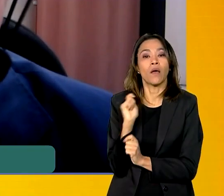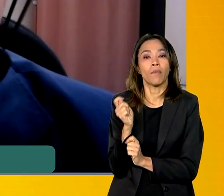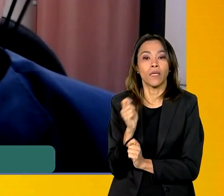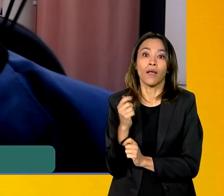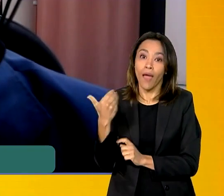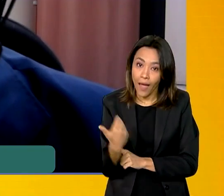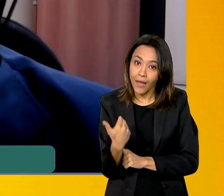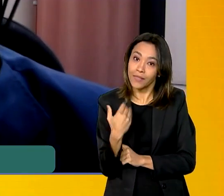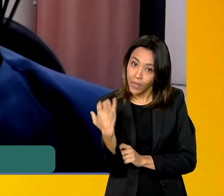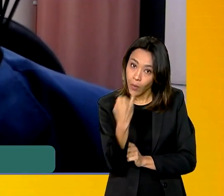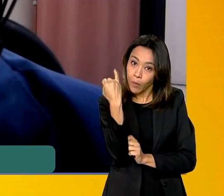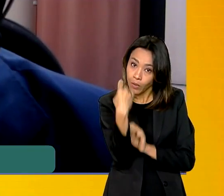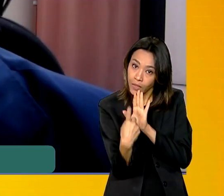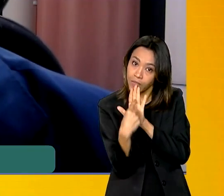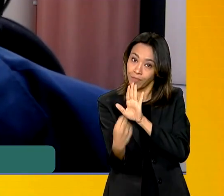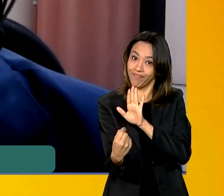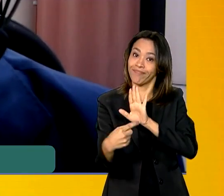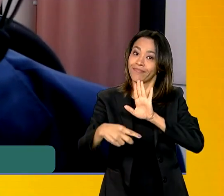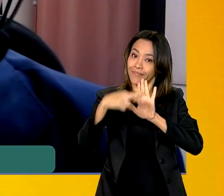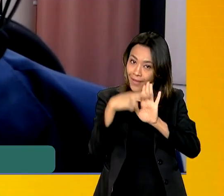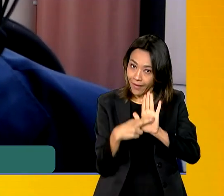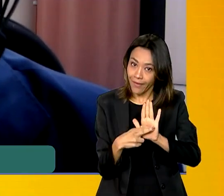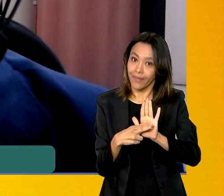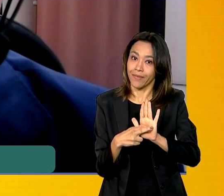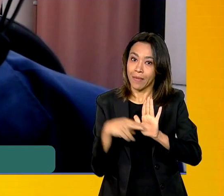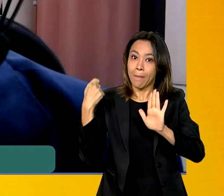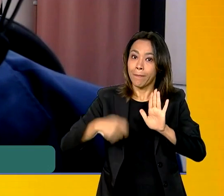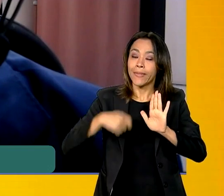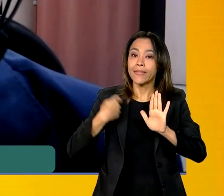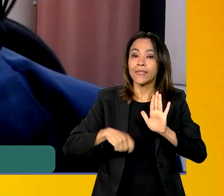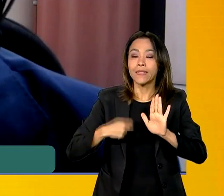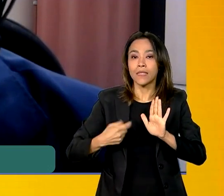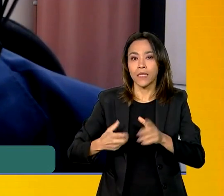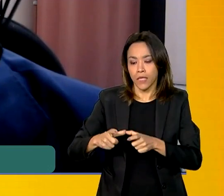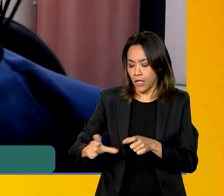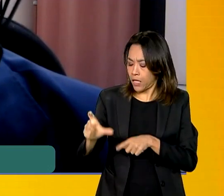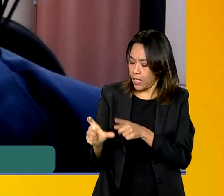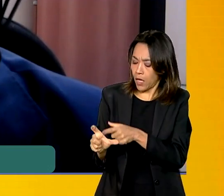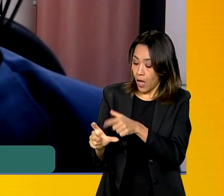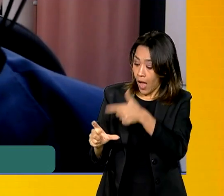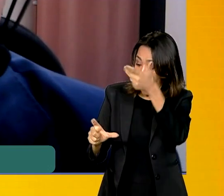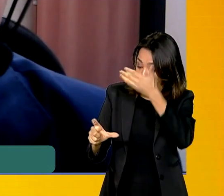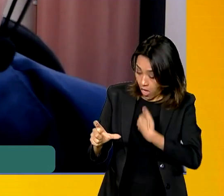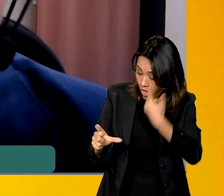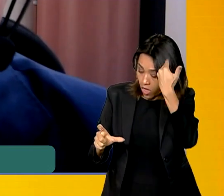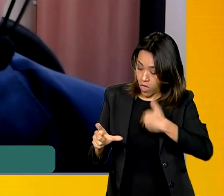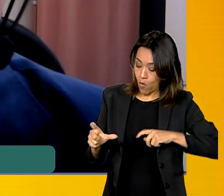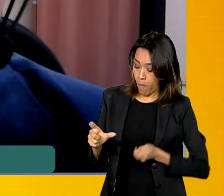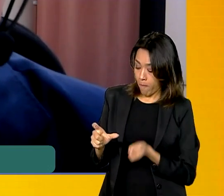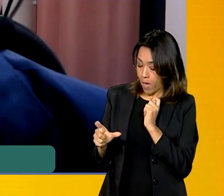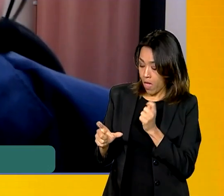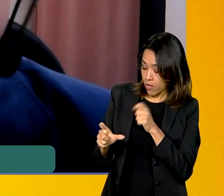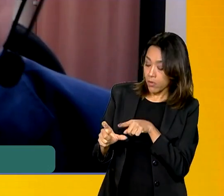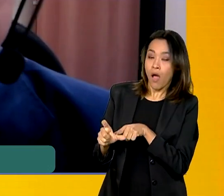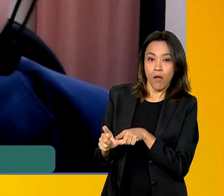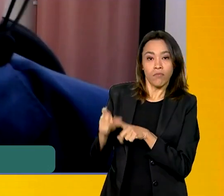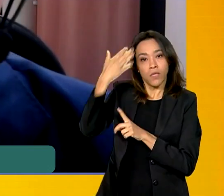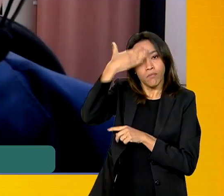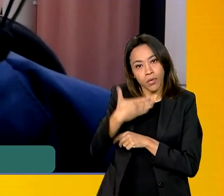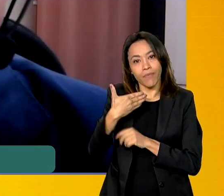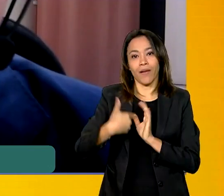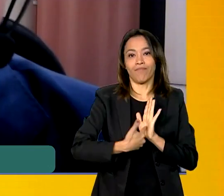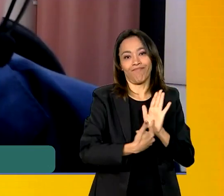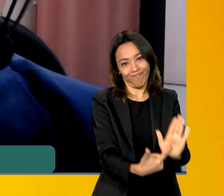primeira iniciativa. Para isso, ele precisa estar com a carteira do registro da pesca artesanal. E ter,